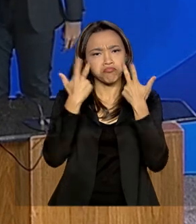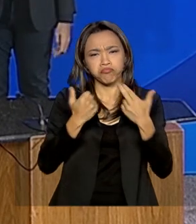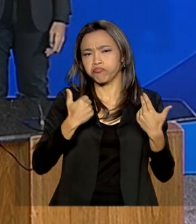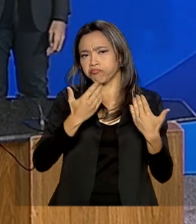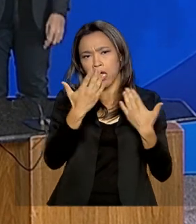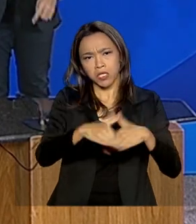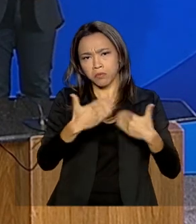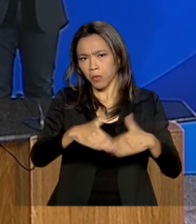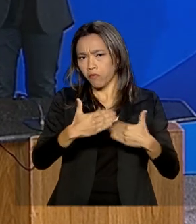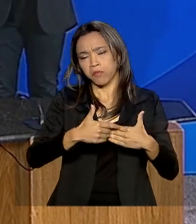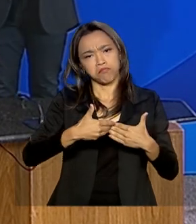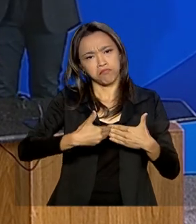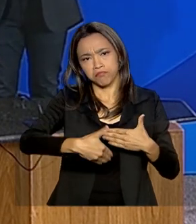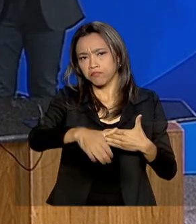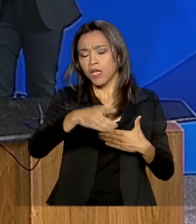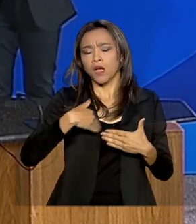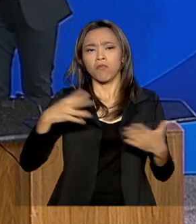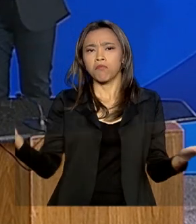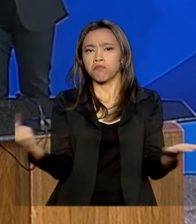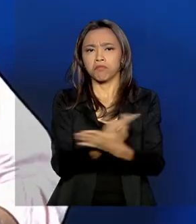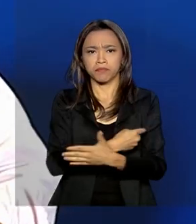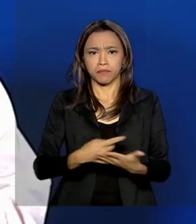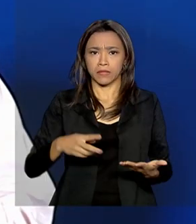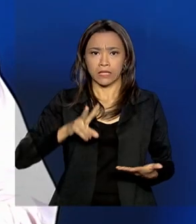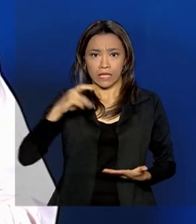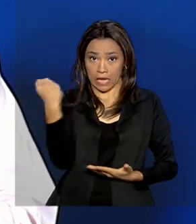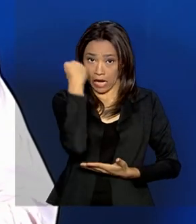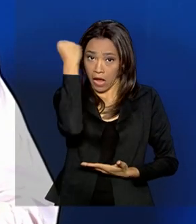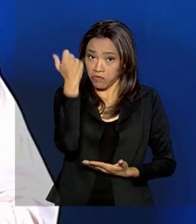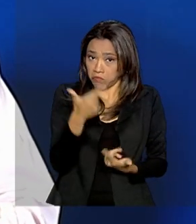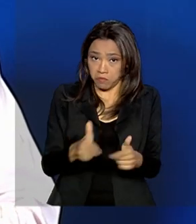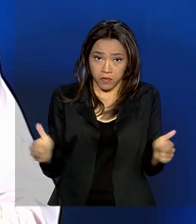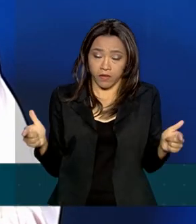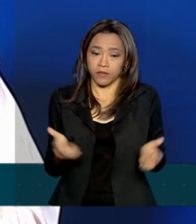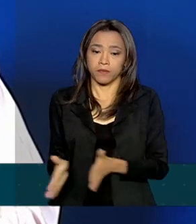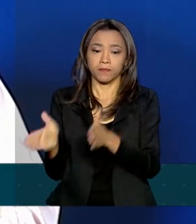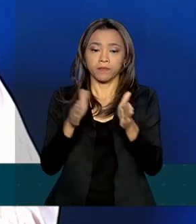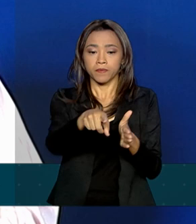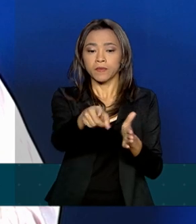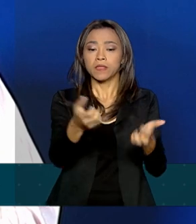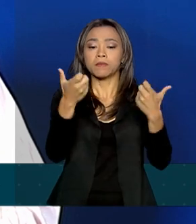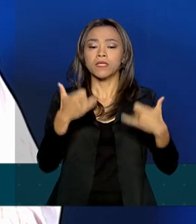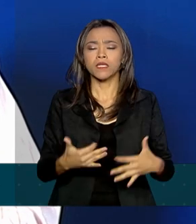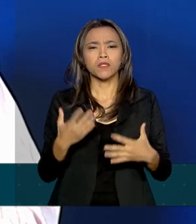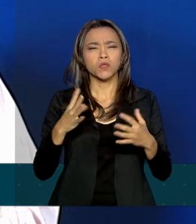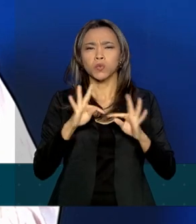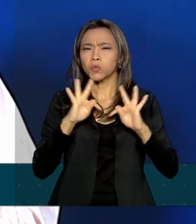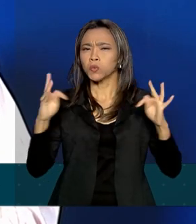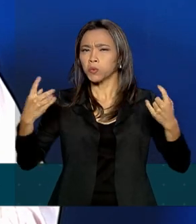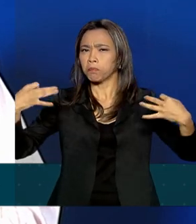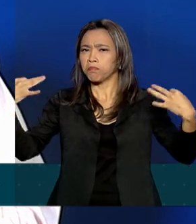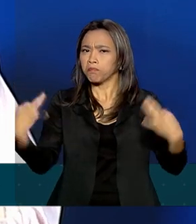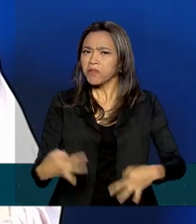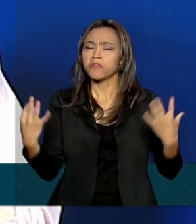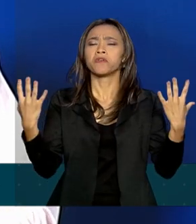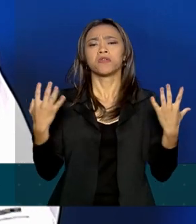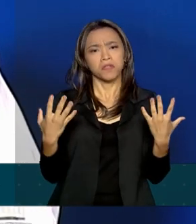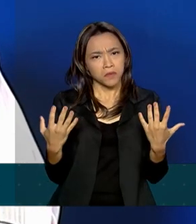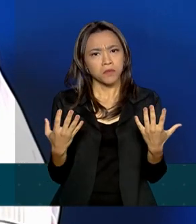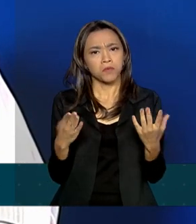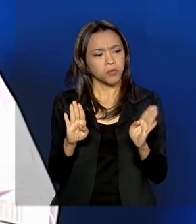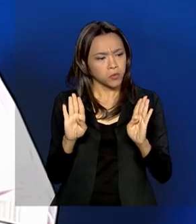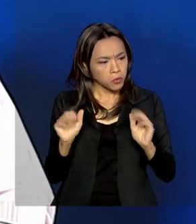e não foram registradas ocorrências graves. O Enem deu tudo certo, foi tudo perfeito, funcionou tudo bem,